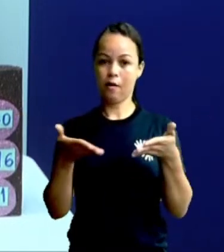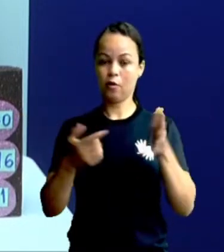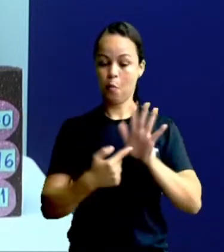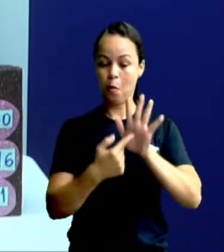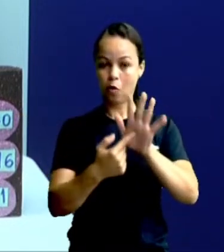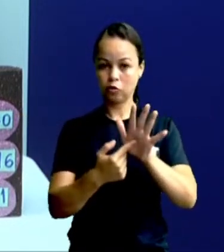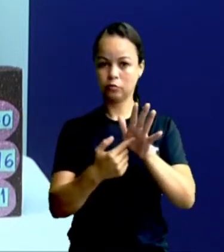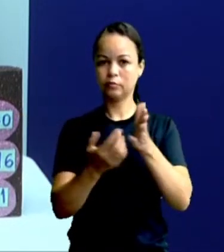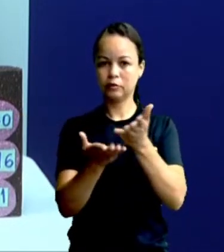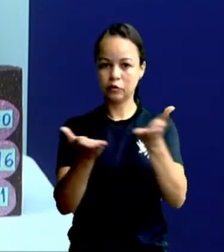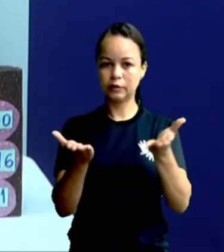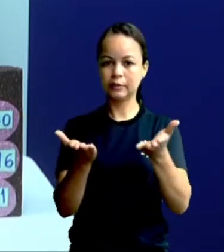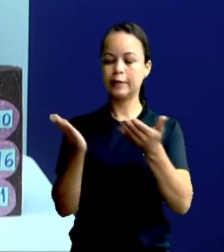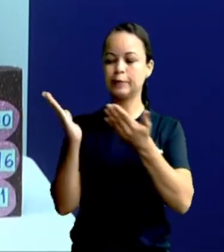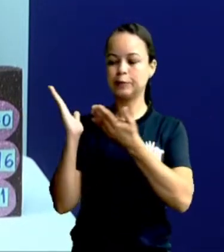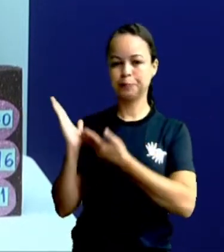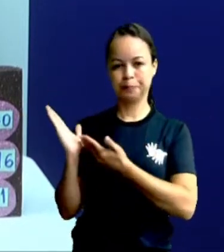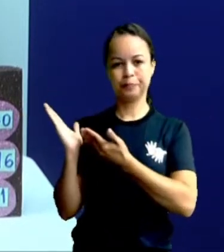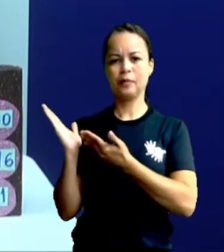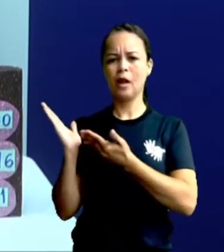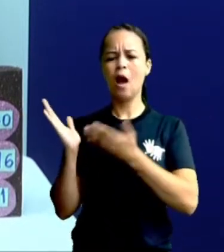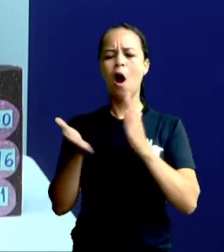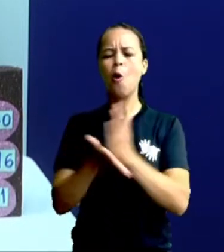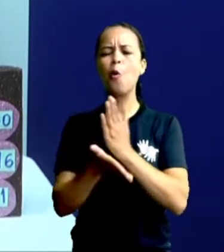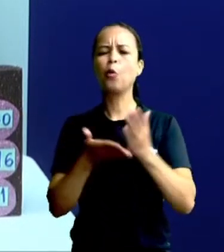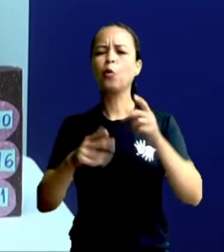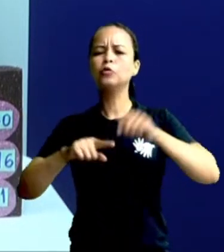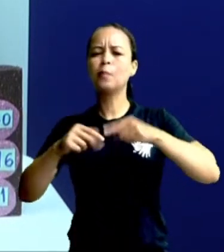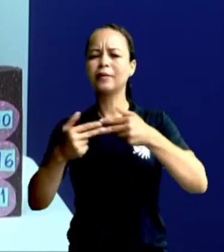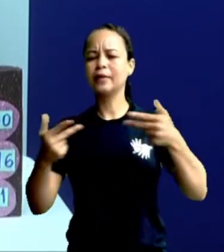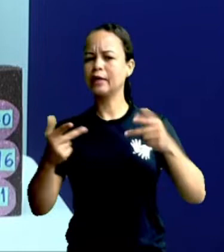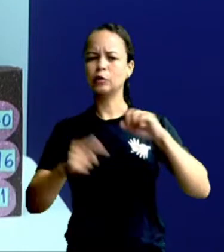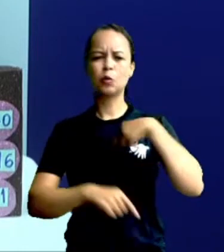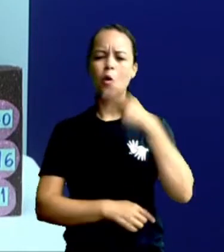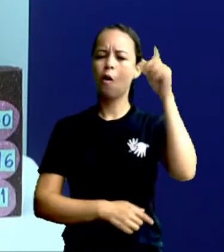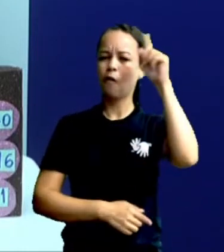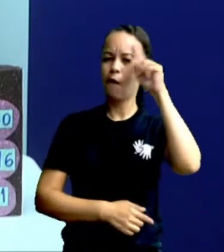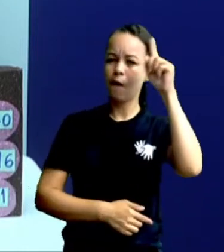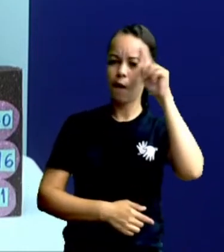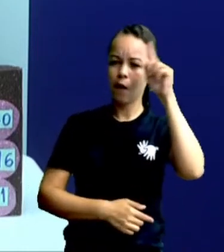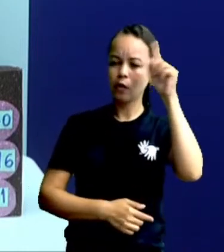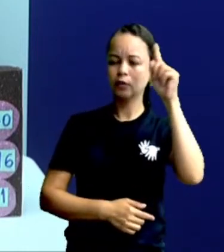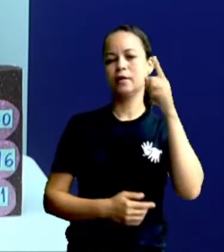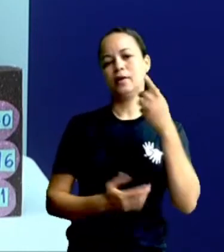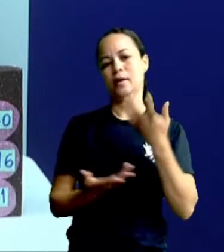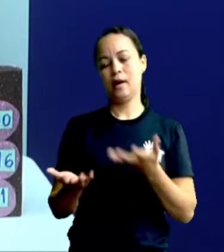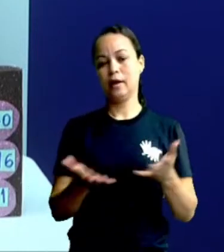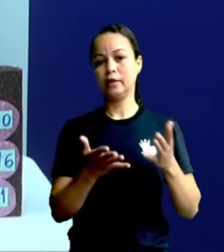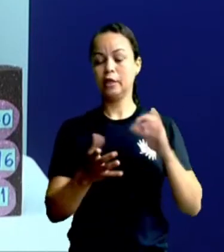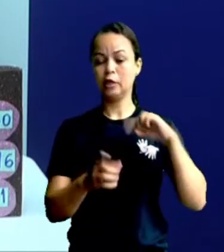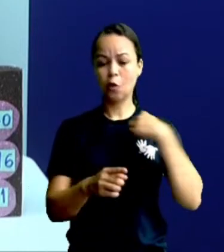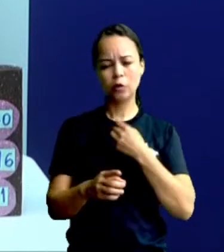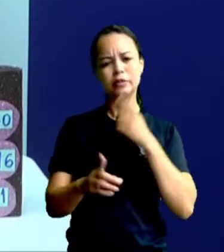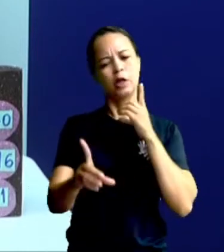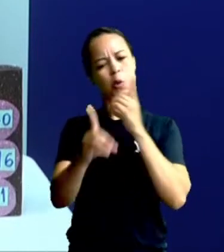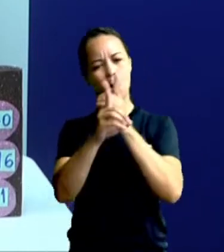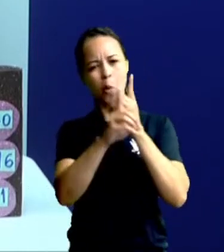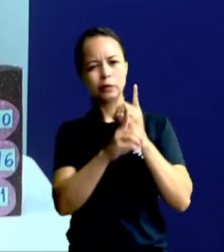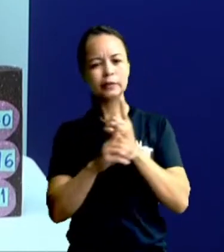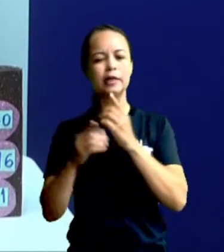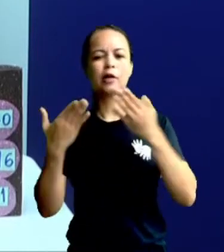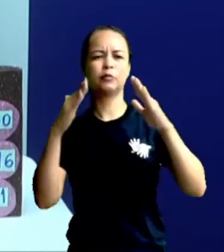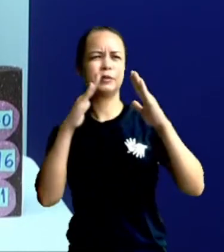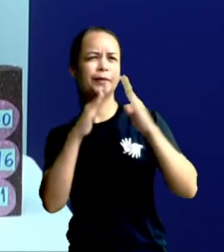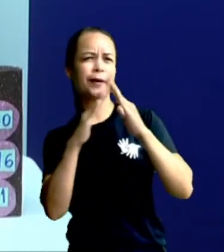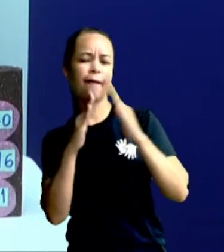para vocês alguns materiais do nosso dia a dia, que a gente encontra em casa